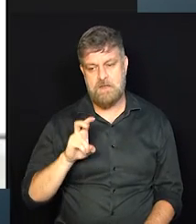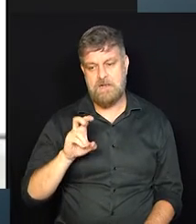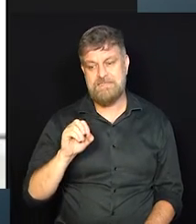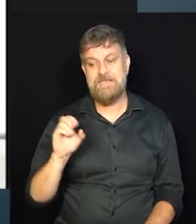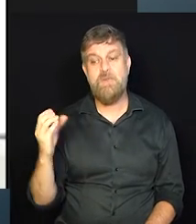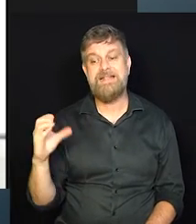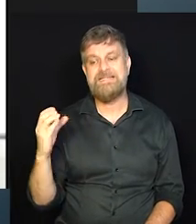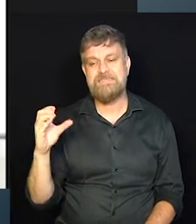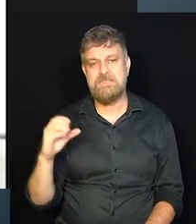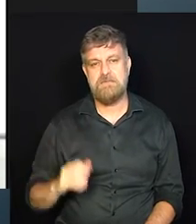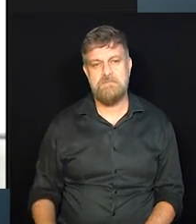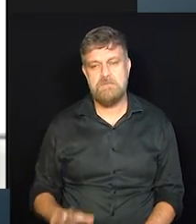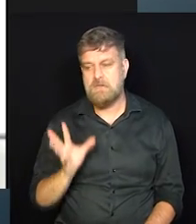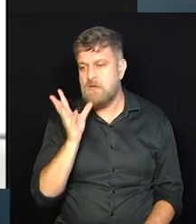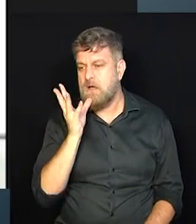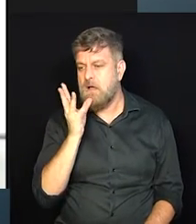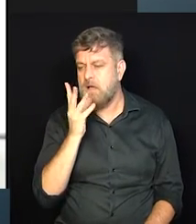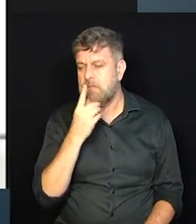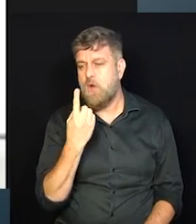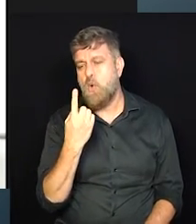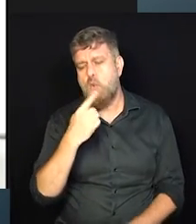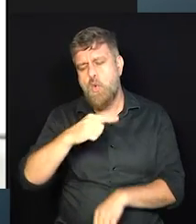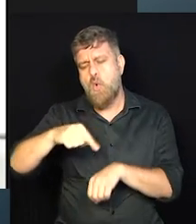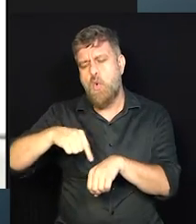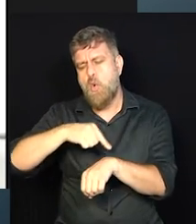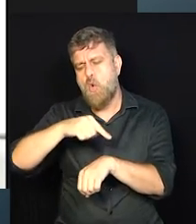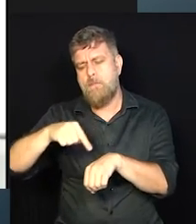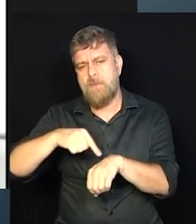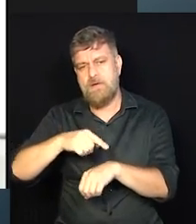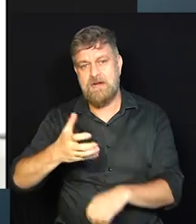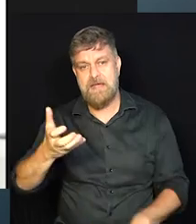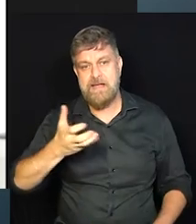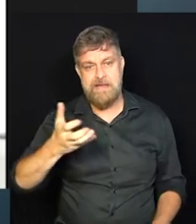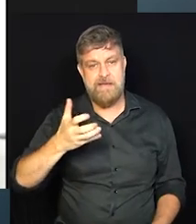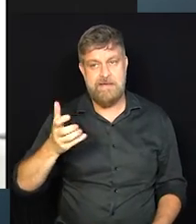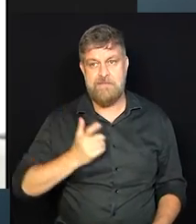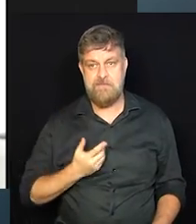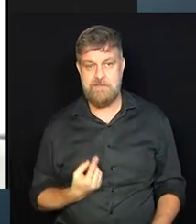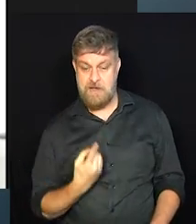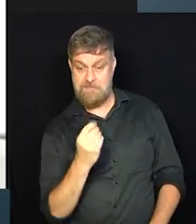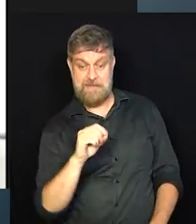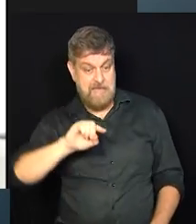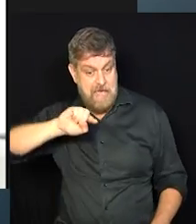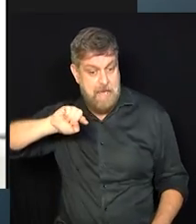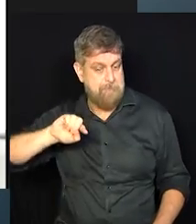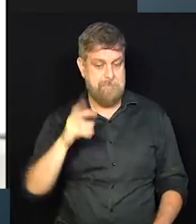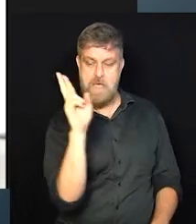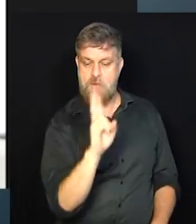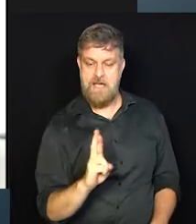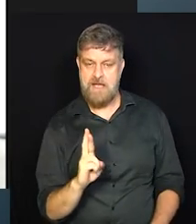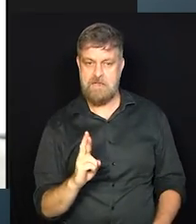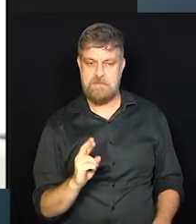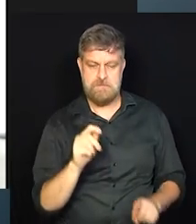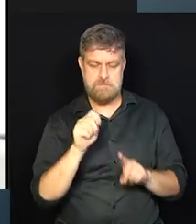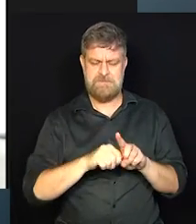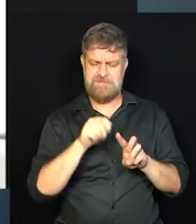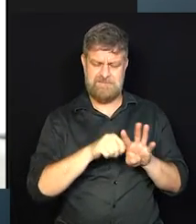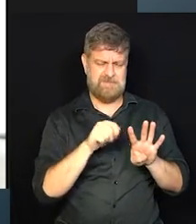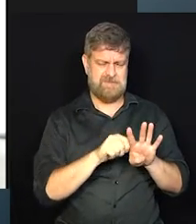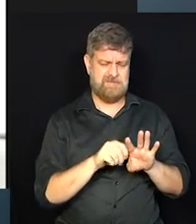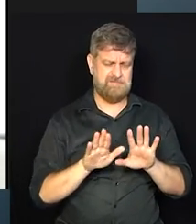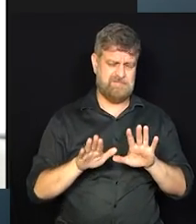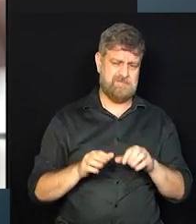50 centavos, mas eu demoro uma hora para fazer e eu tenho a expectativa de ganhar 10 mil mensal ou 5 mil mensal.